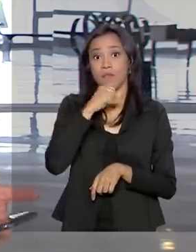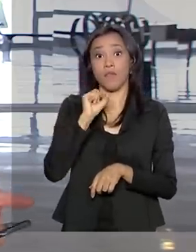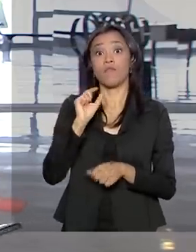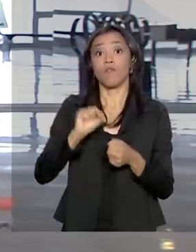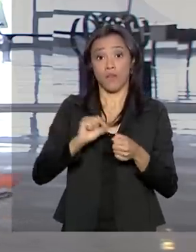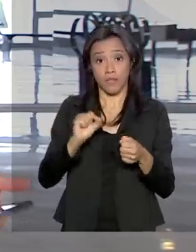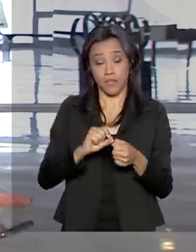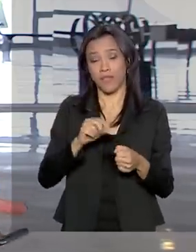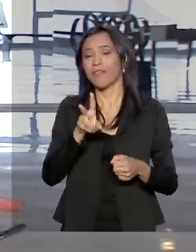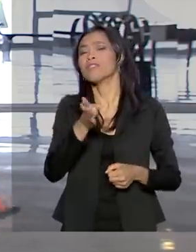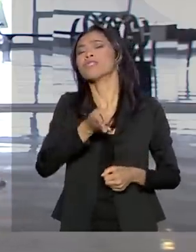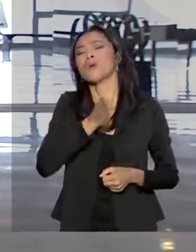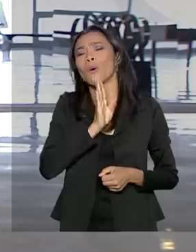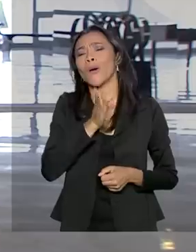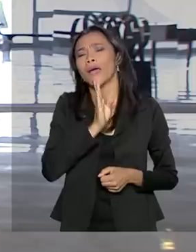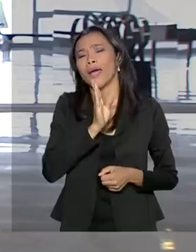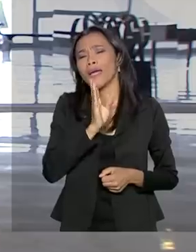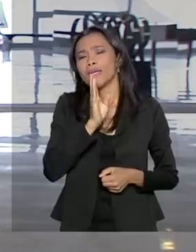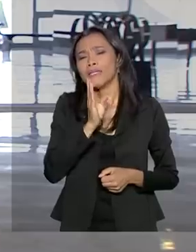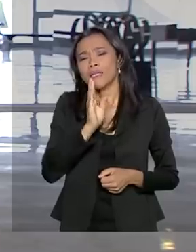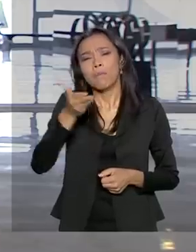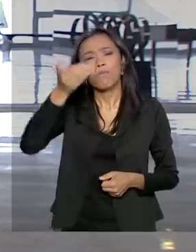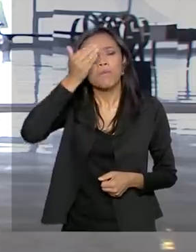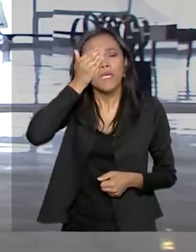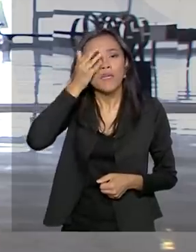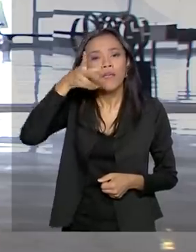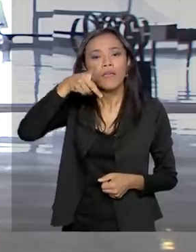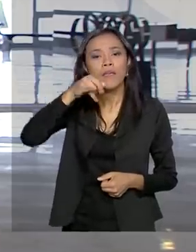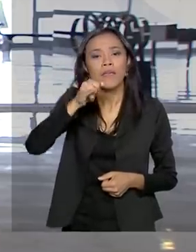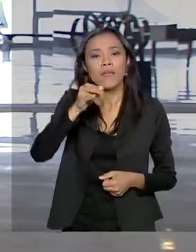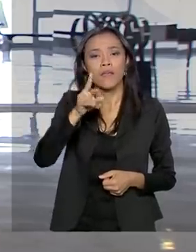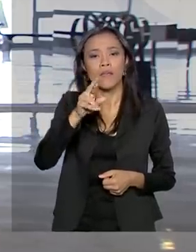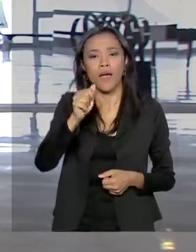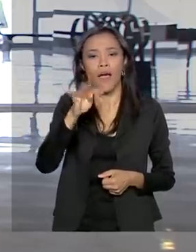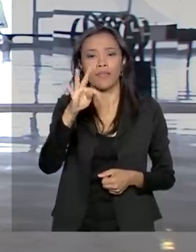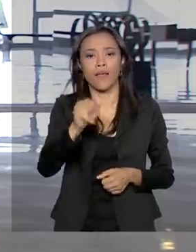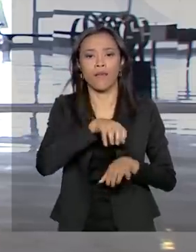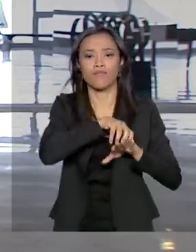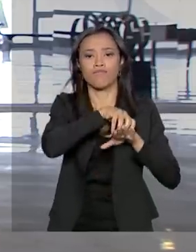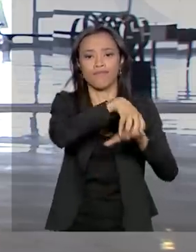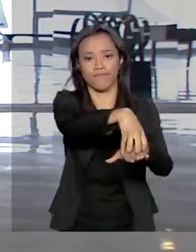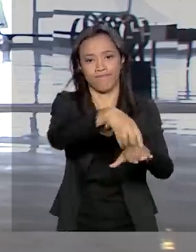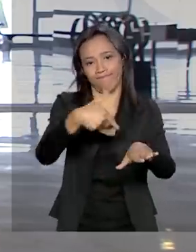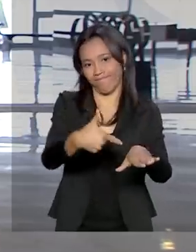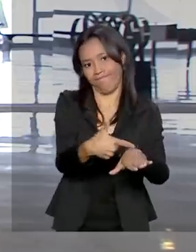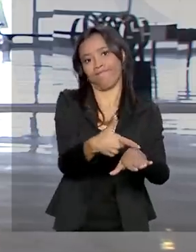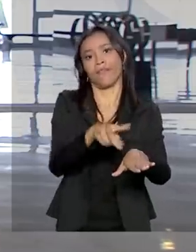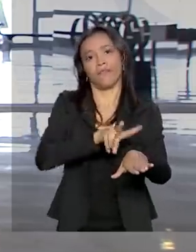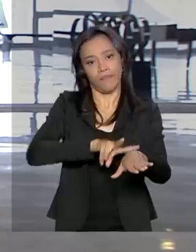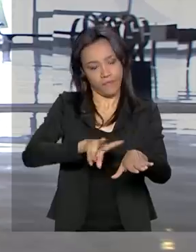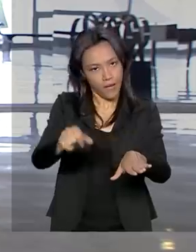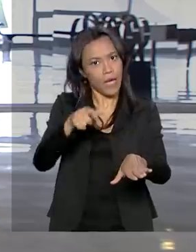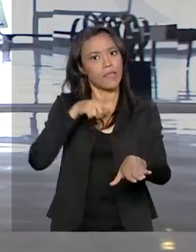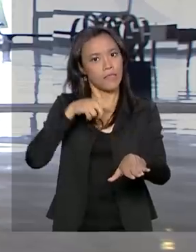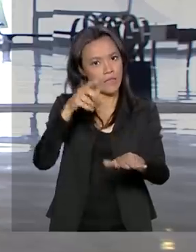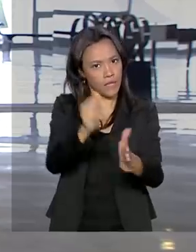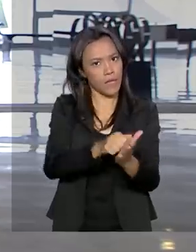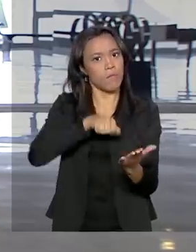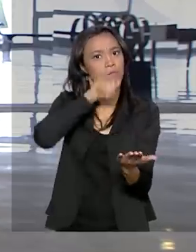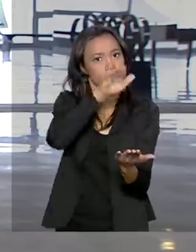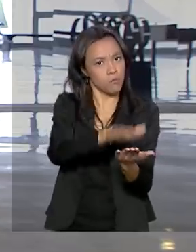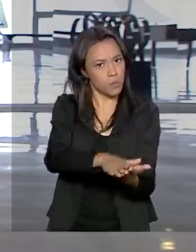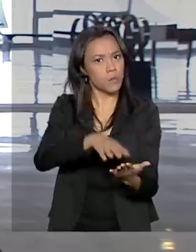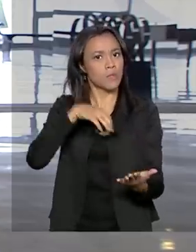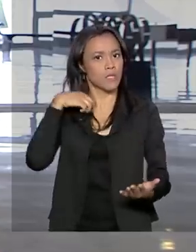fazendo aquele conhecido transporte pirata. Essa prática do transporte irregular vai aumentar a penalidade para quem for